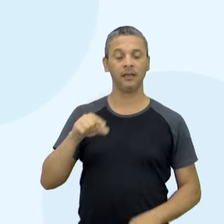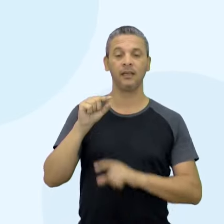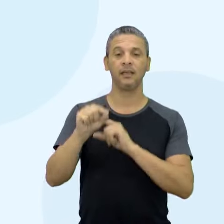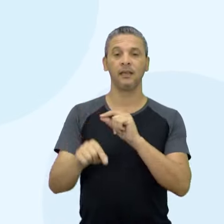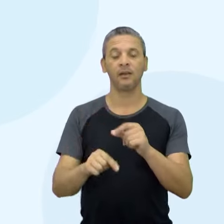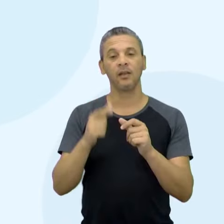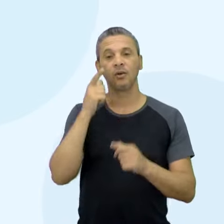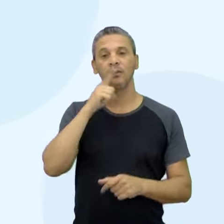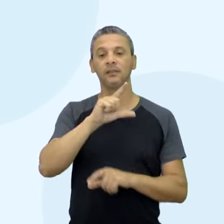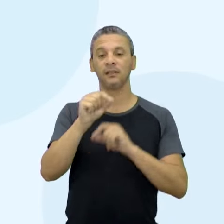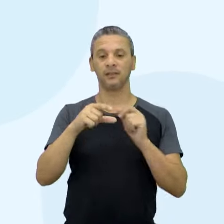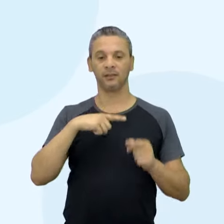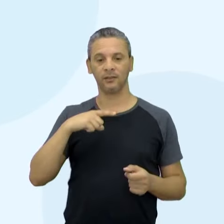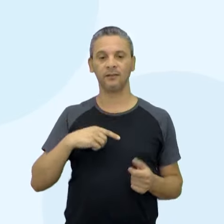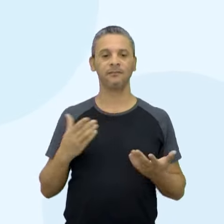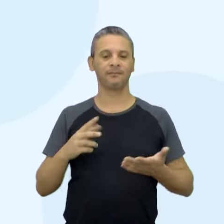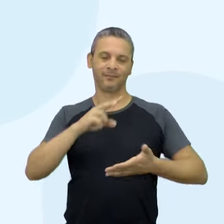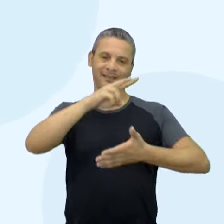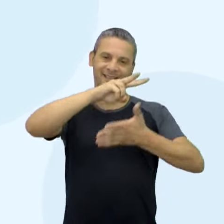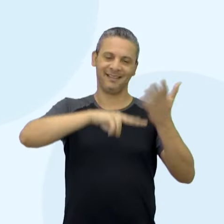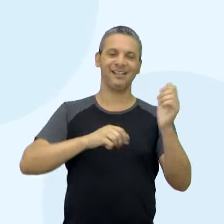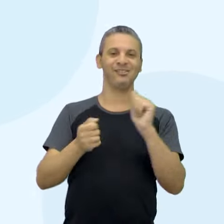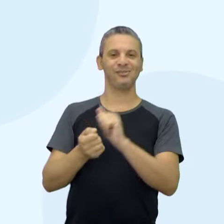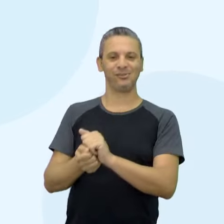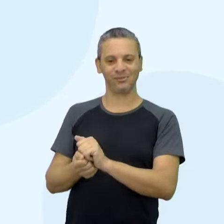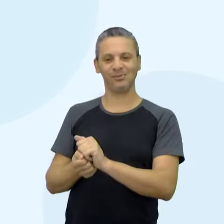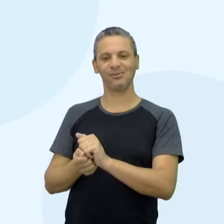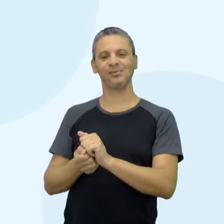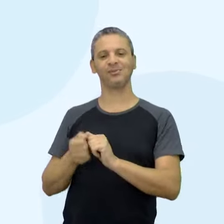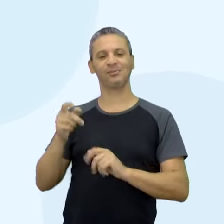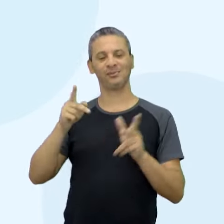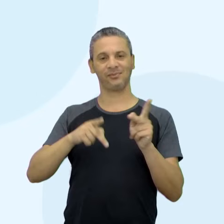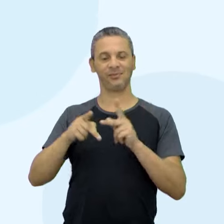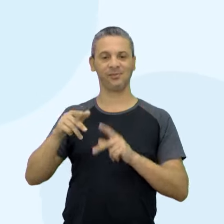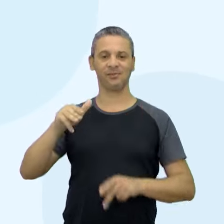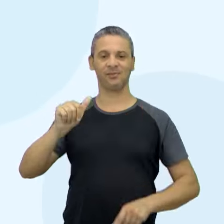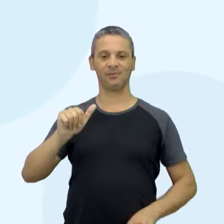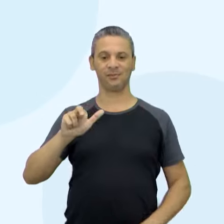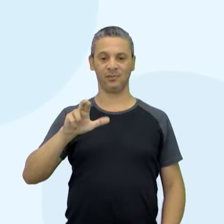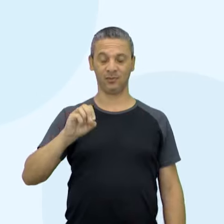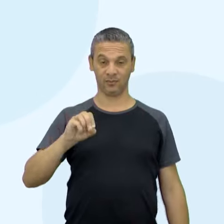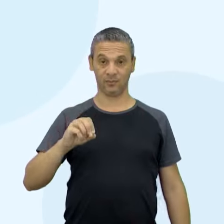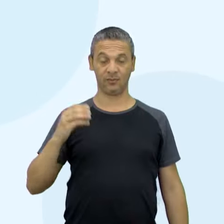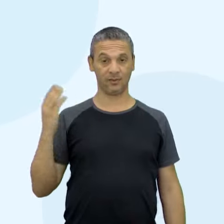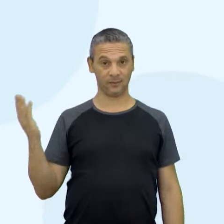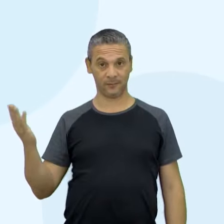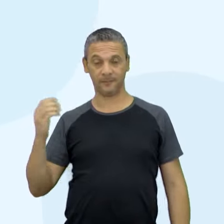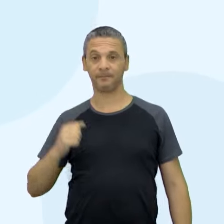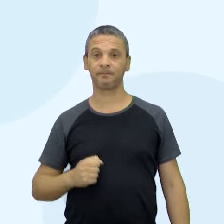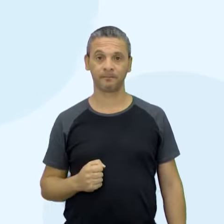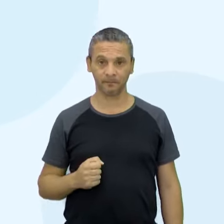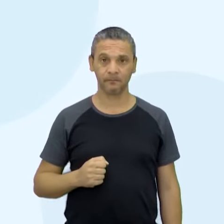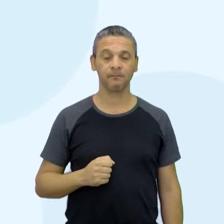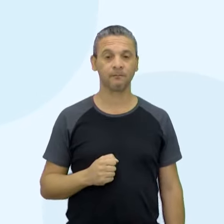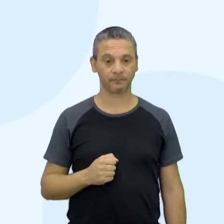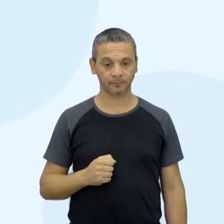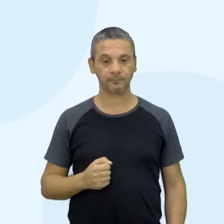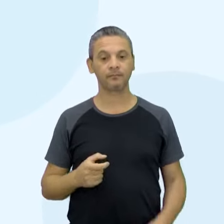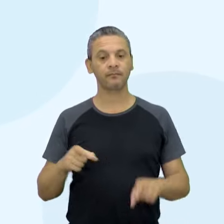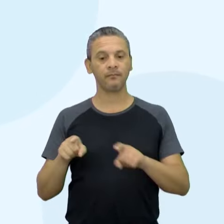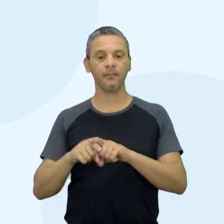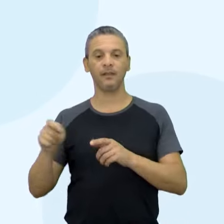consigo fazer o que? Realizar a leitura compartilhada da crônica do escritor e professor Mauro Marcel. Que chique!